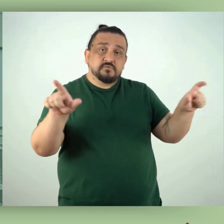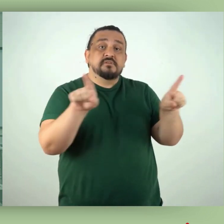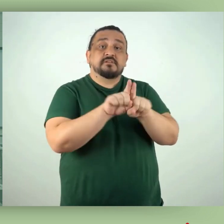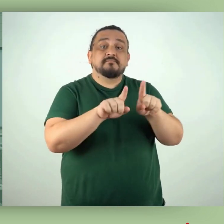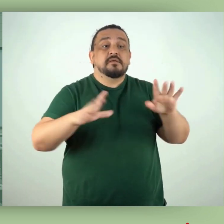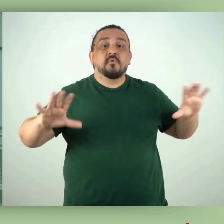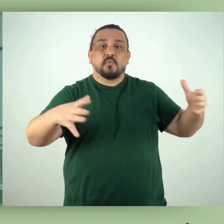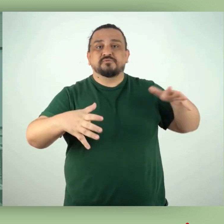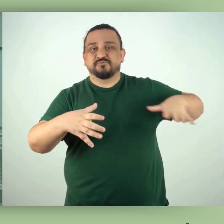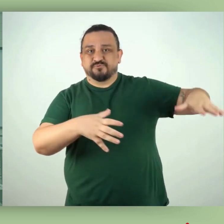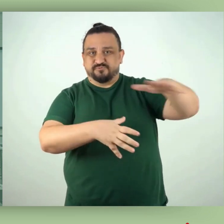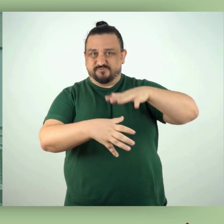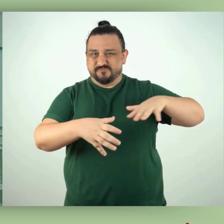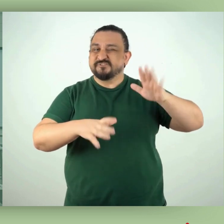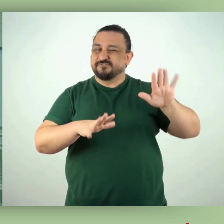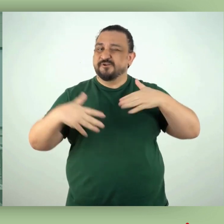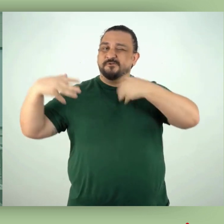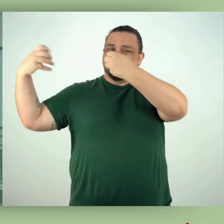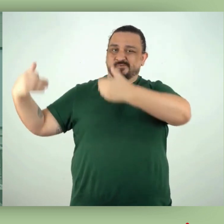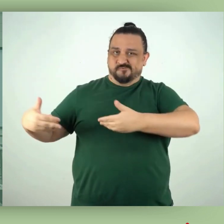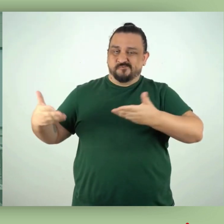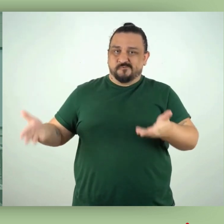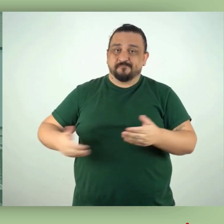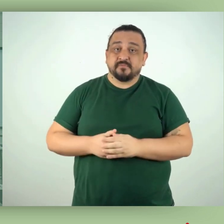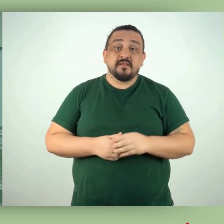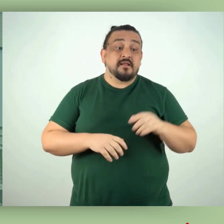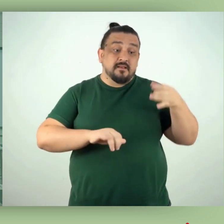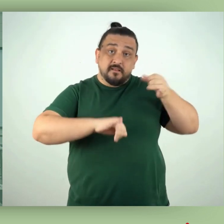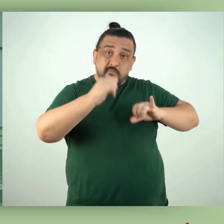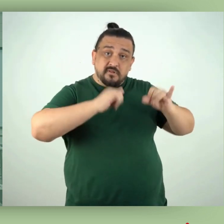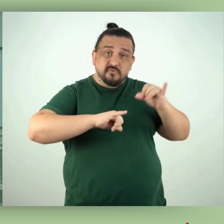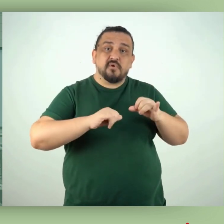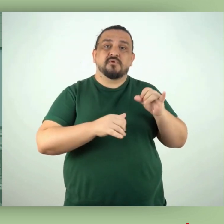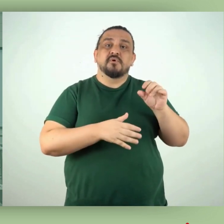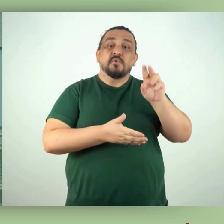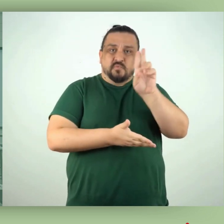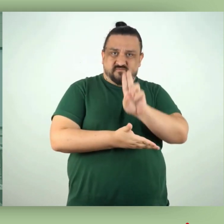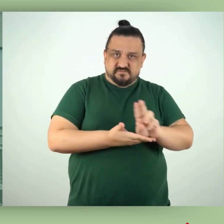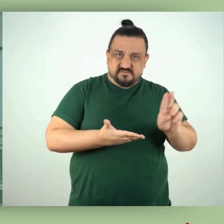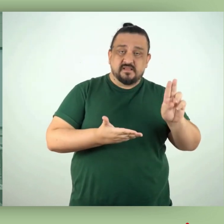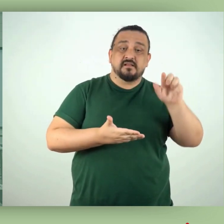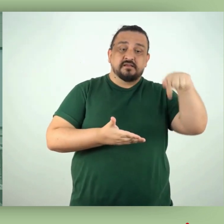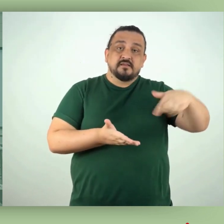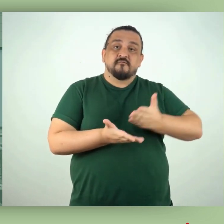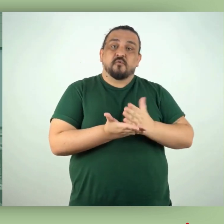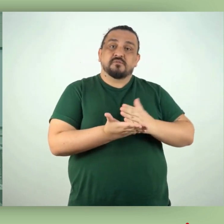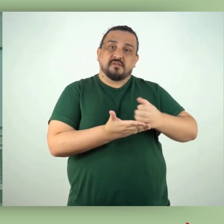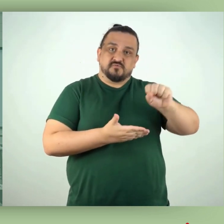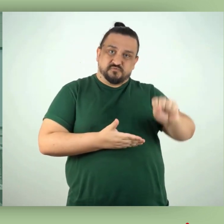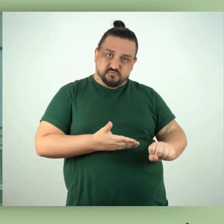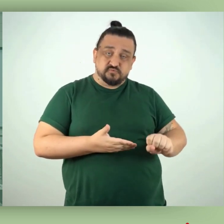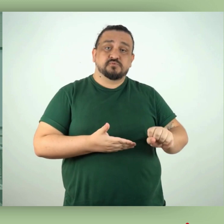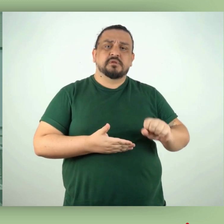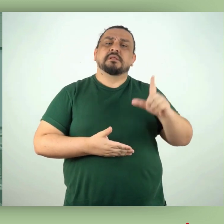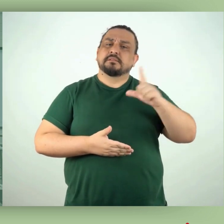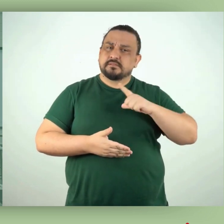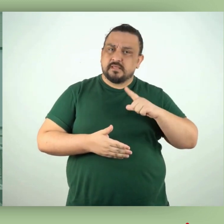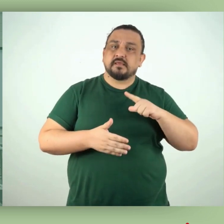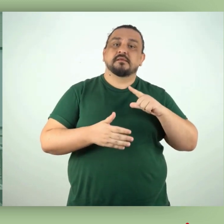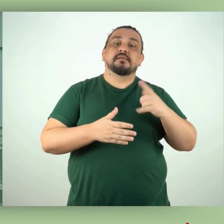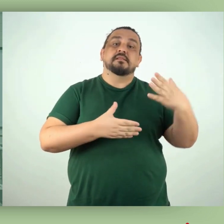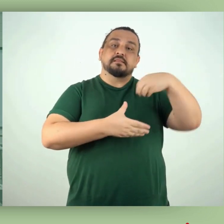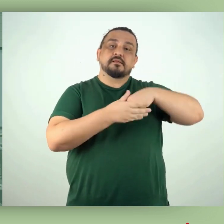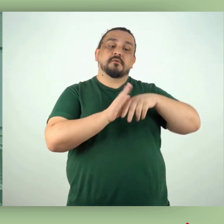individual e coletiva. Como já mencionado anteriormente, os laboratórios da Universidade Federal da Fronteira Sul